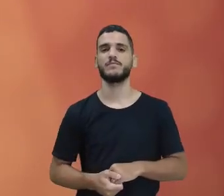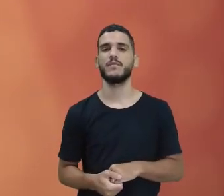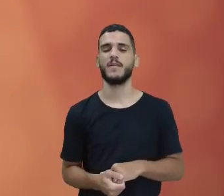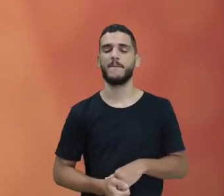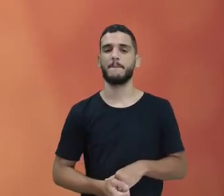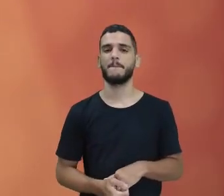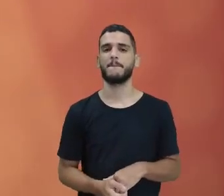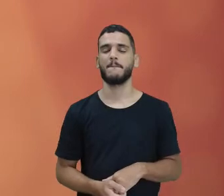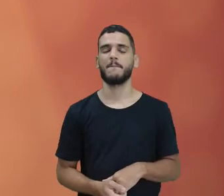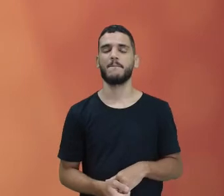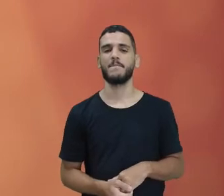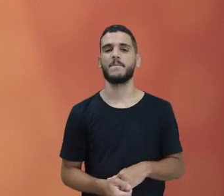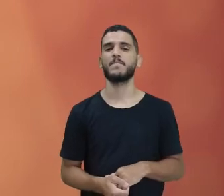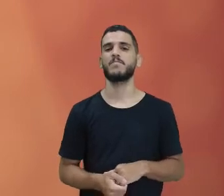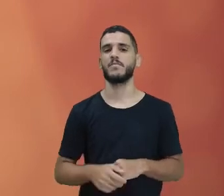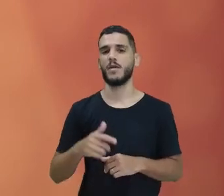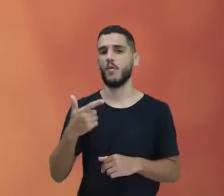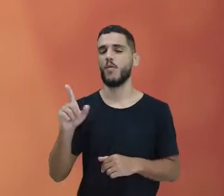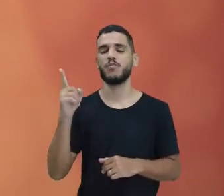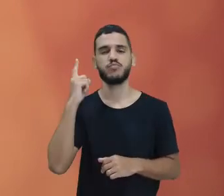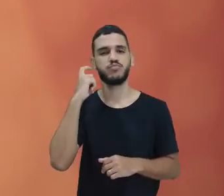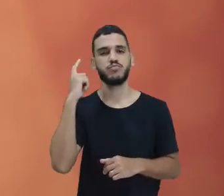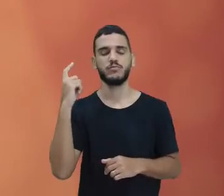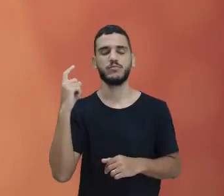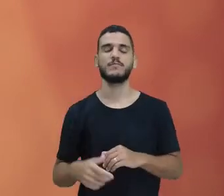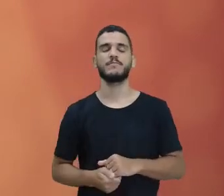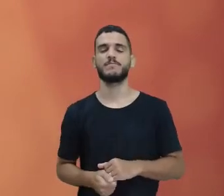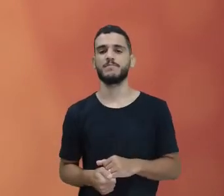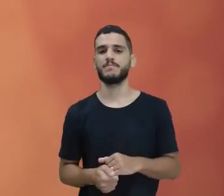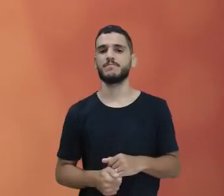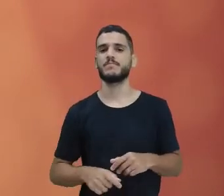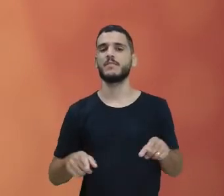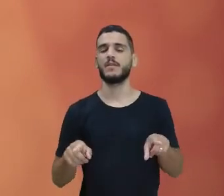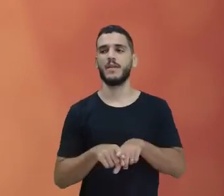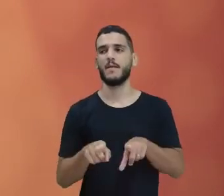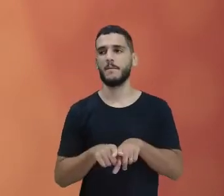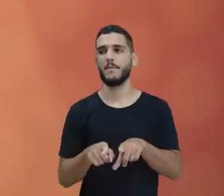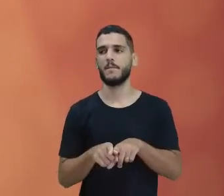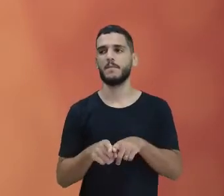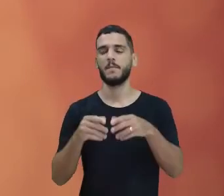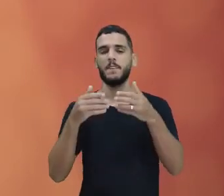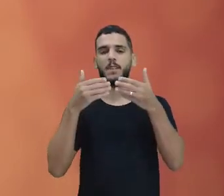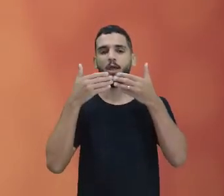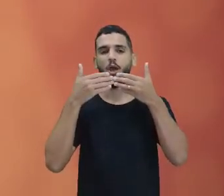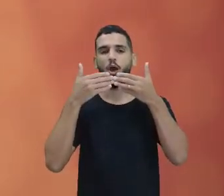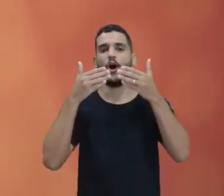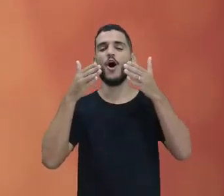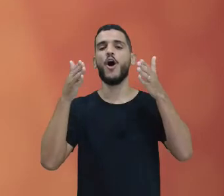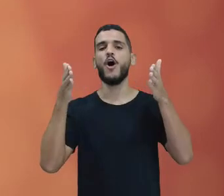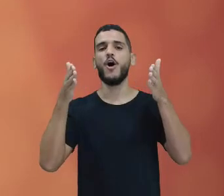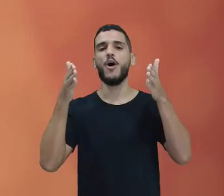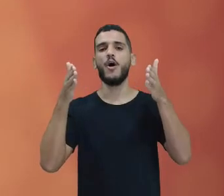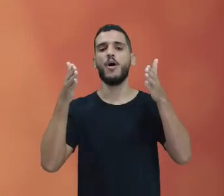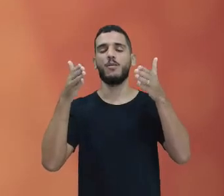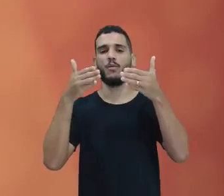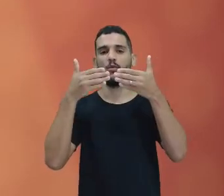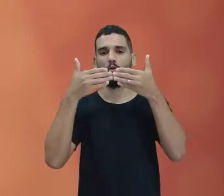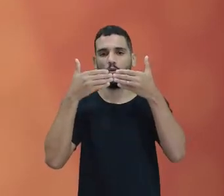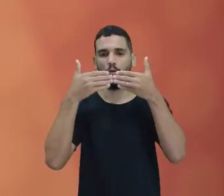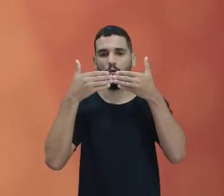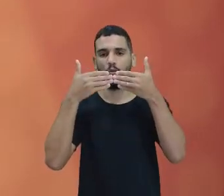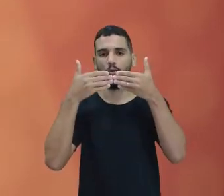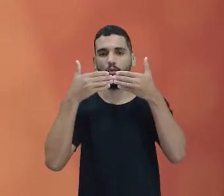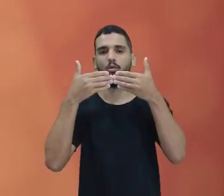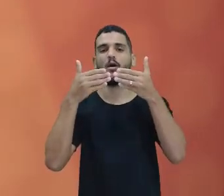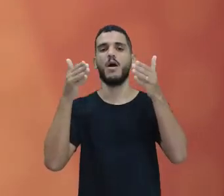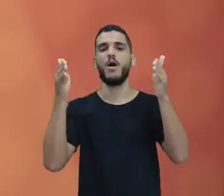Aí, é o som de O. E, tem o som aberto de O. Quando tem o outro